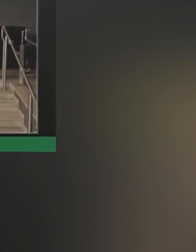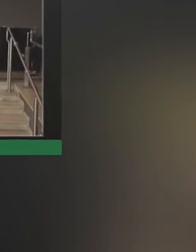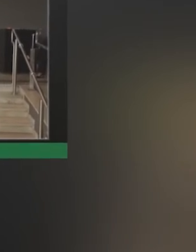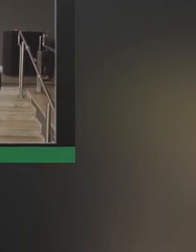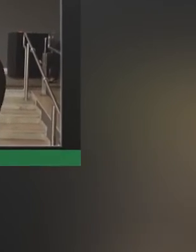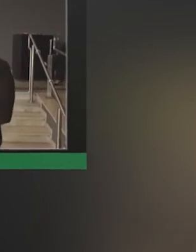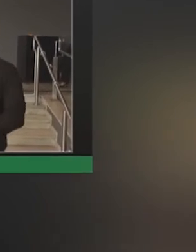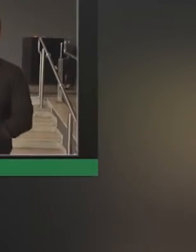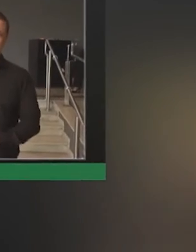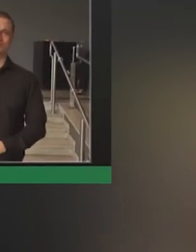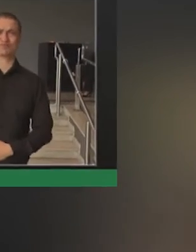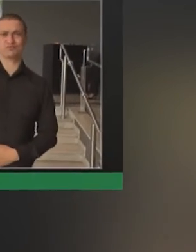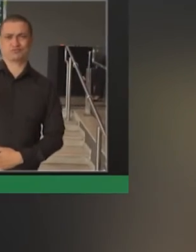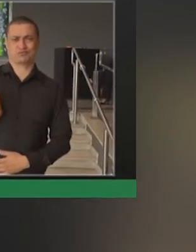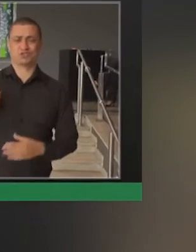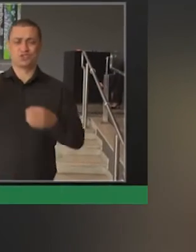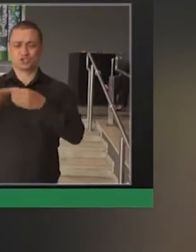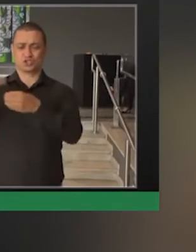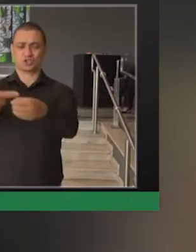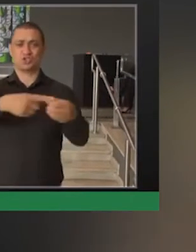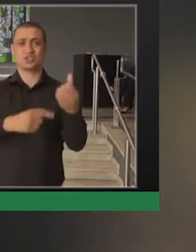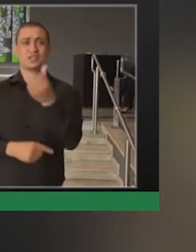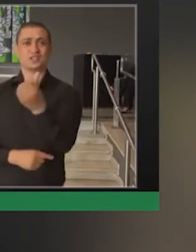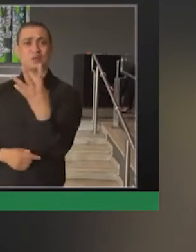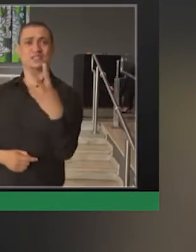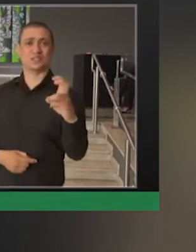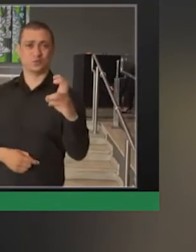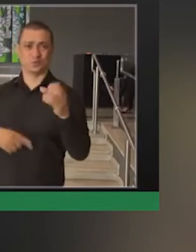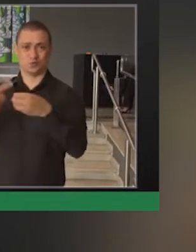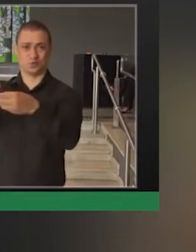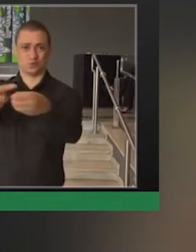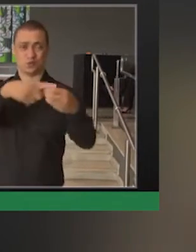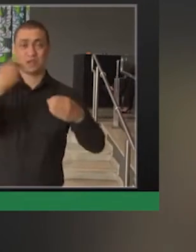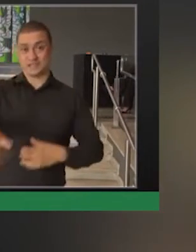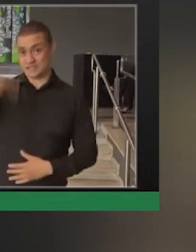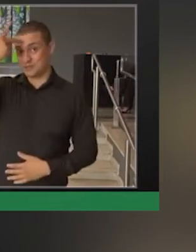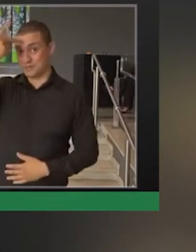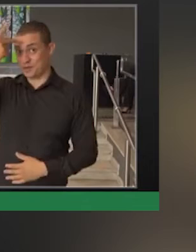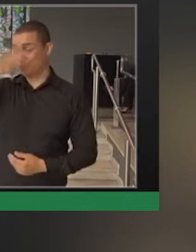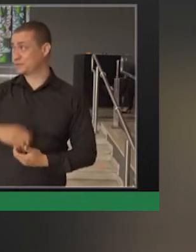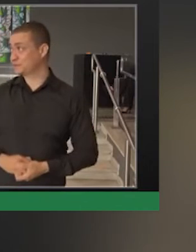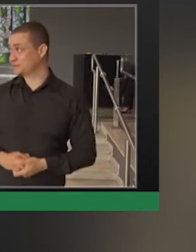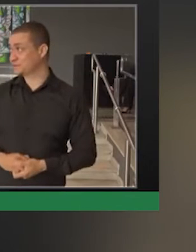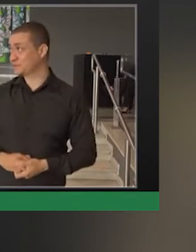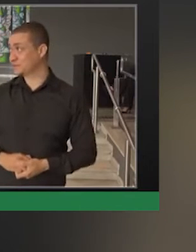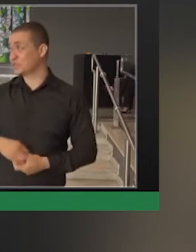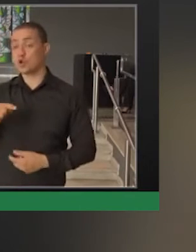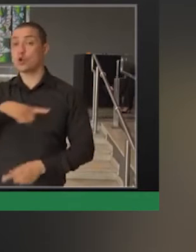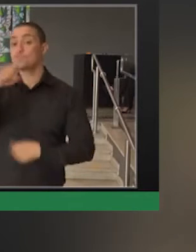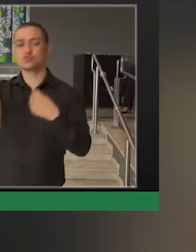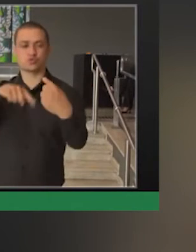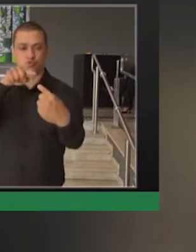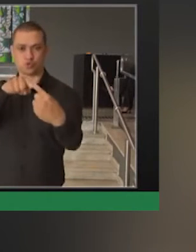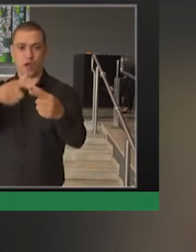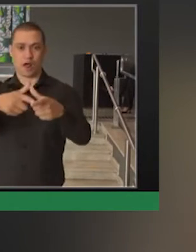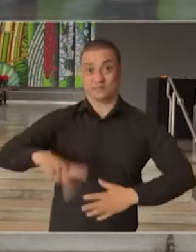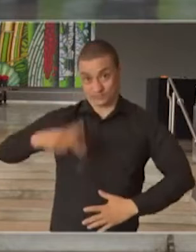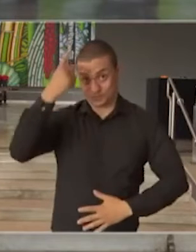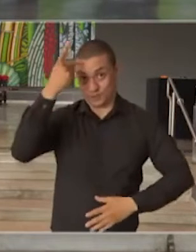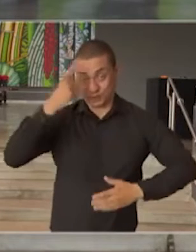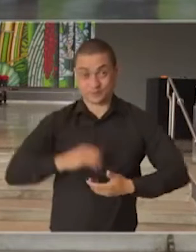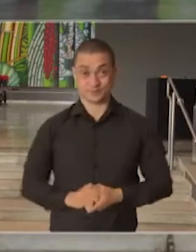as prefeituras de 645 municípios do estado, vão ampliar para 10 mil os postos de atendimento.